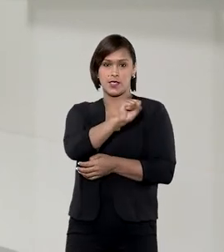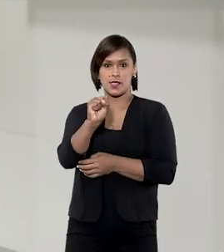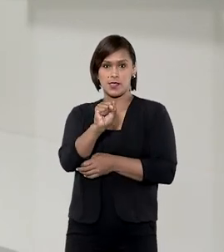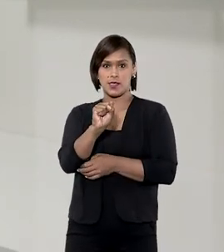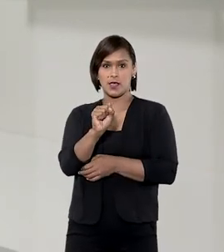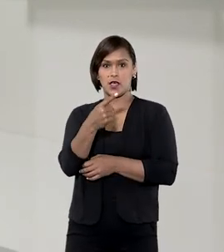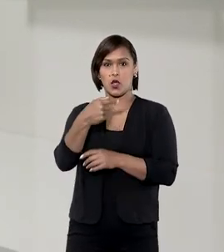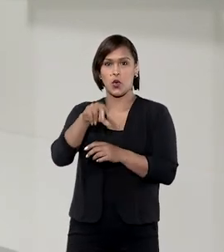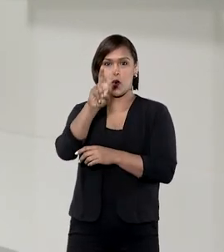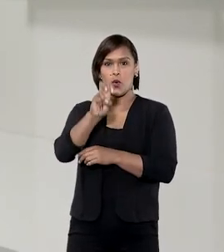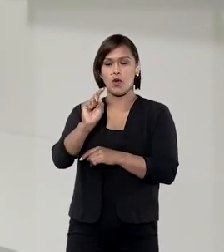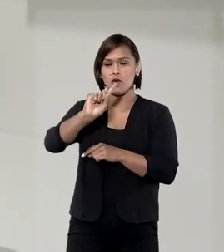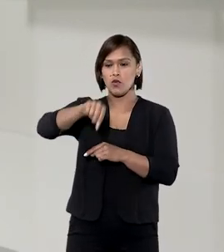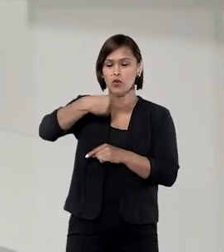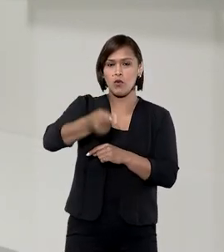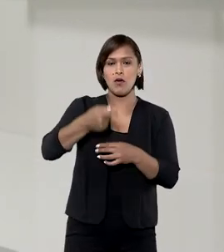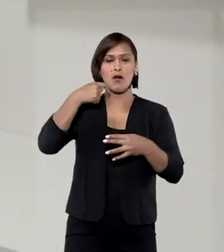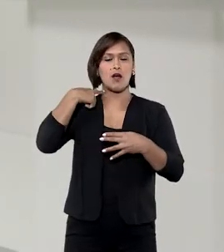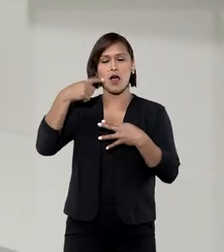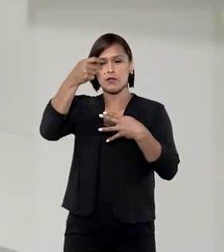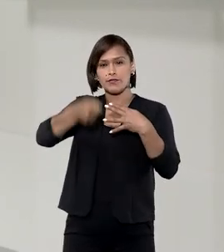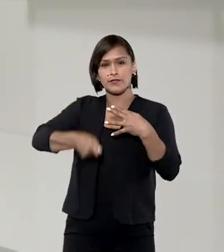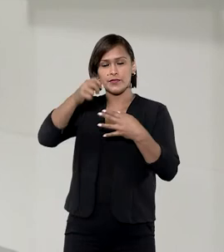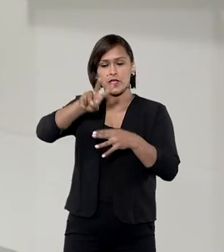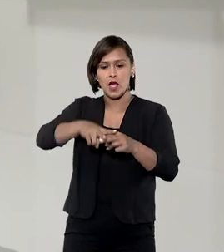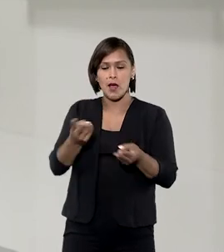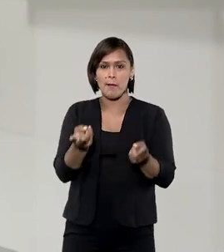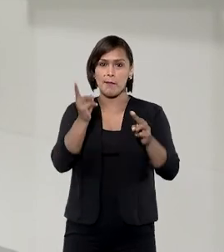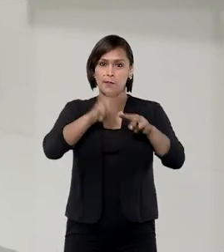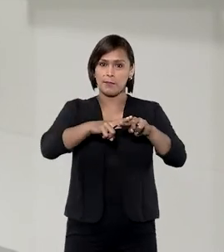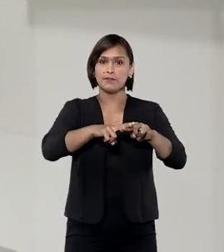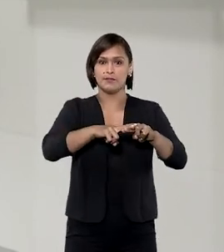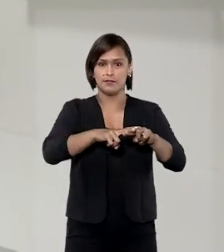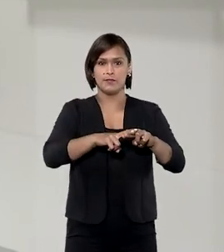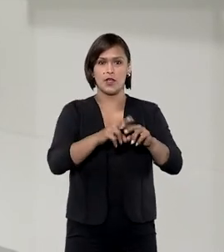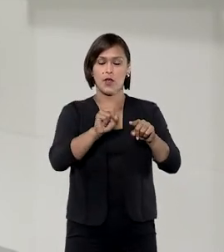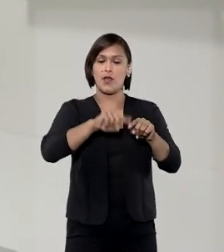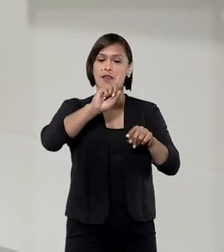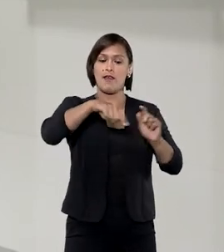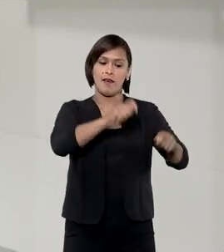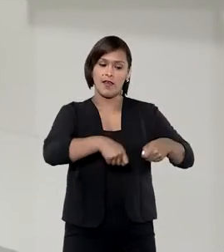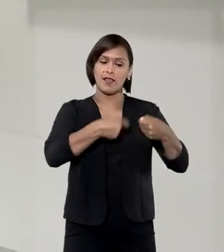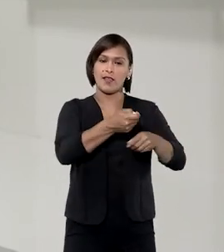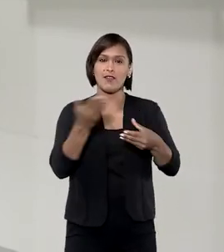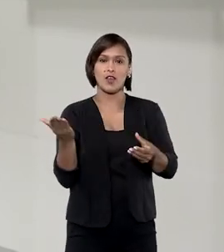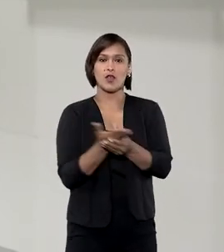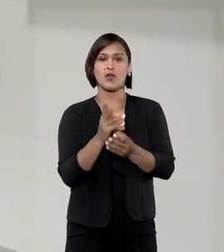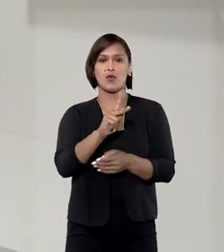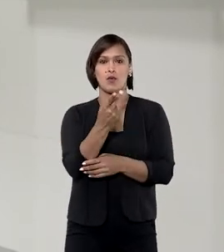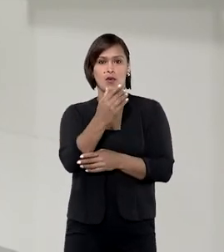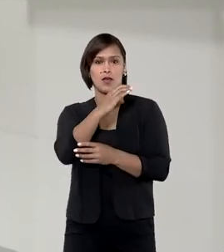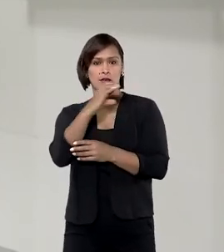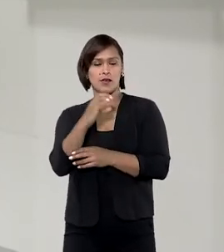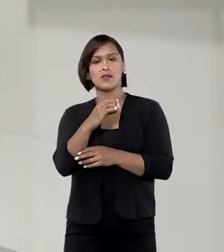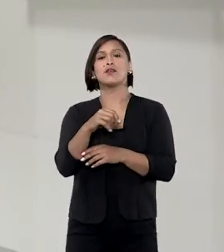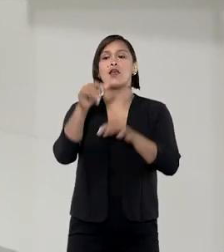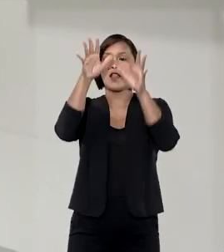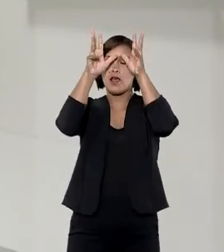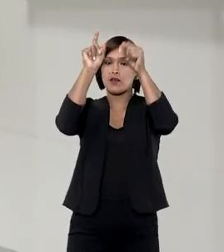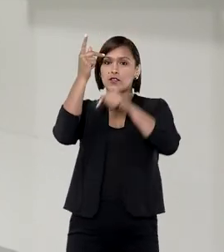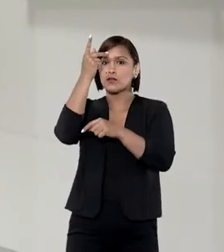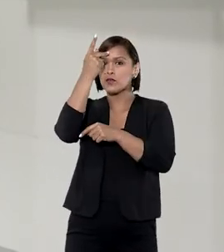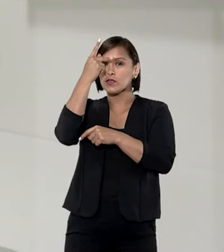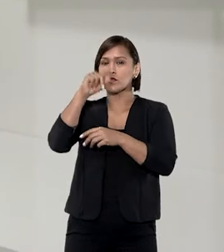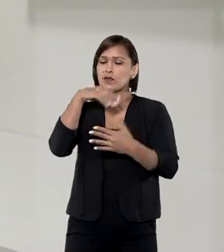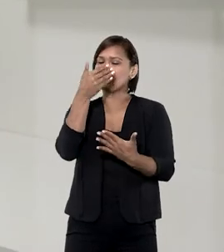5. No dia seguinte, a juíza de primeiro grau decretou a prisão preventiva. A defesa, então, entrou com habeas corpus do Tribunal de Justiça de São